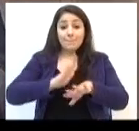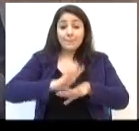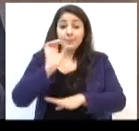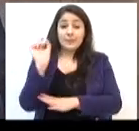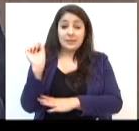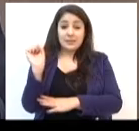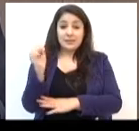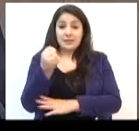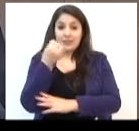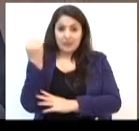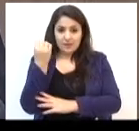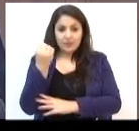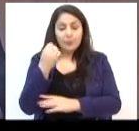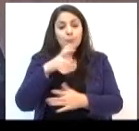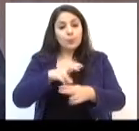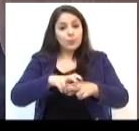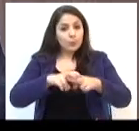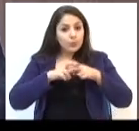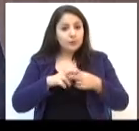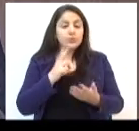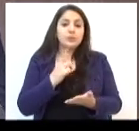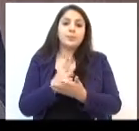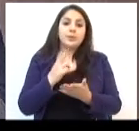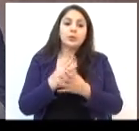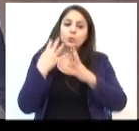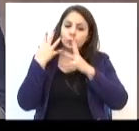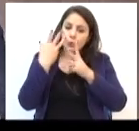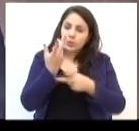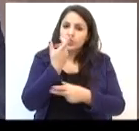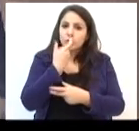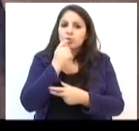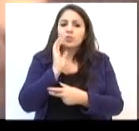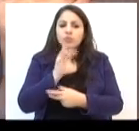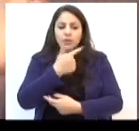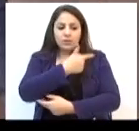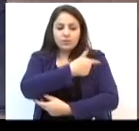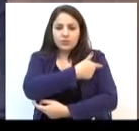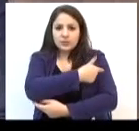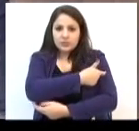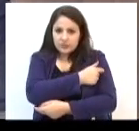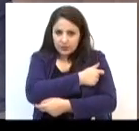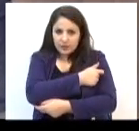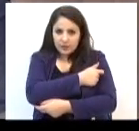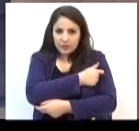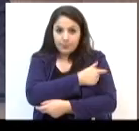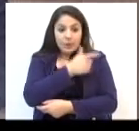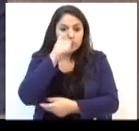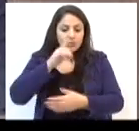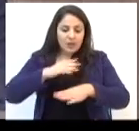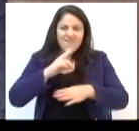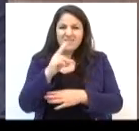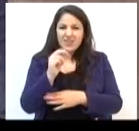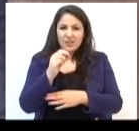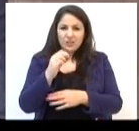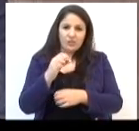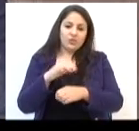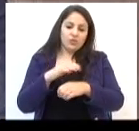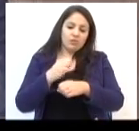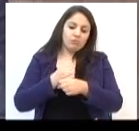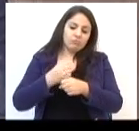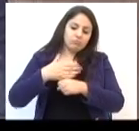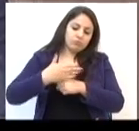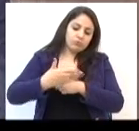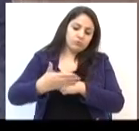É importante que se pontue e que todas as crianças são vacinadas já há pelo menos 20 anos para o hemófilo, que é um